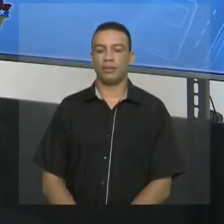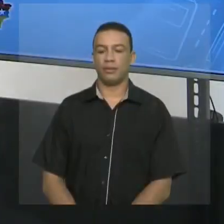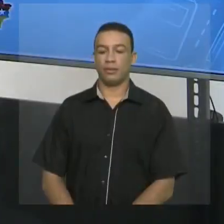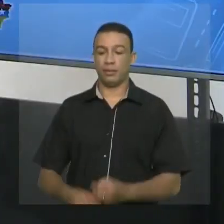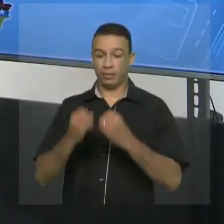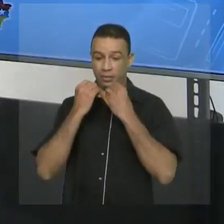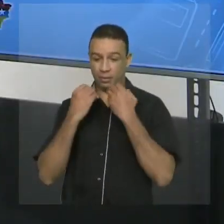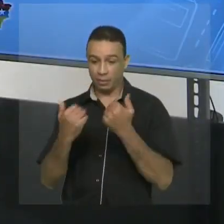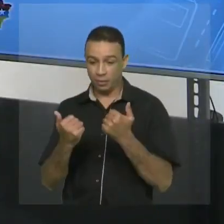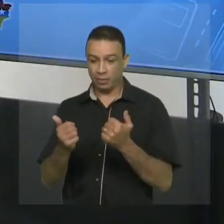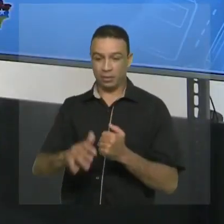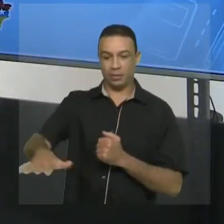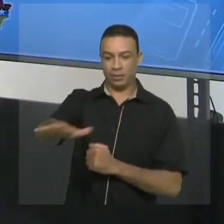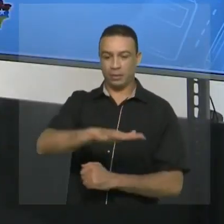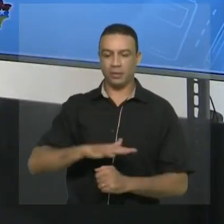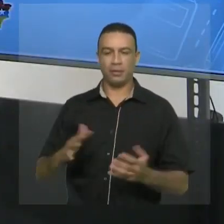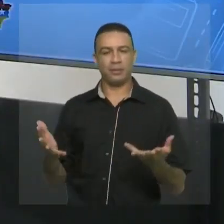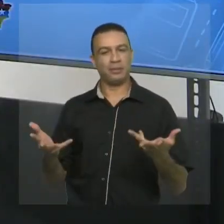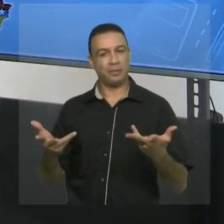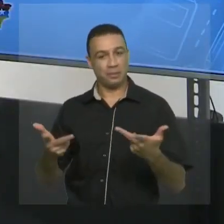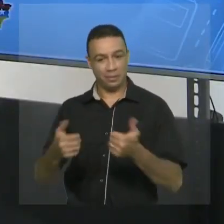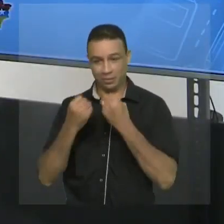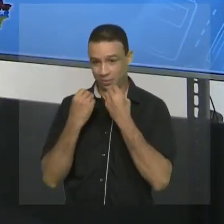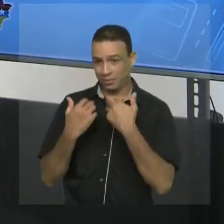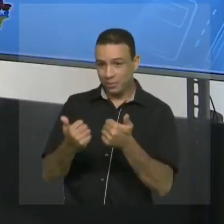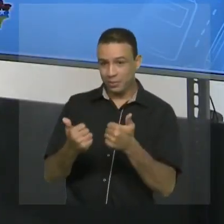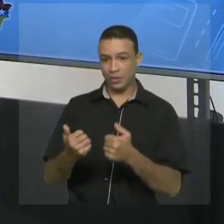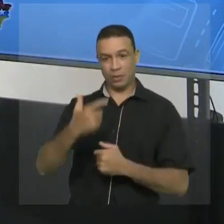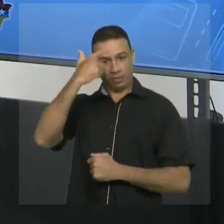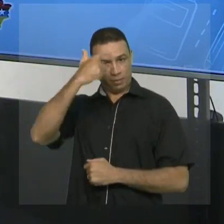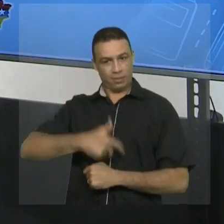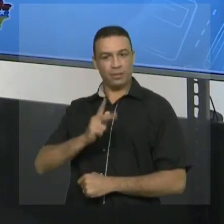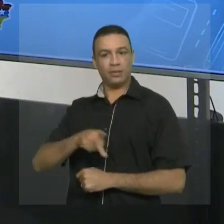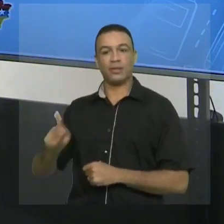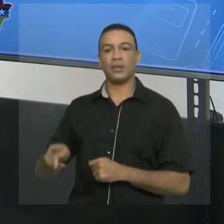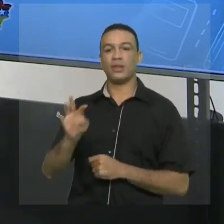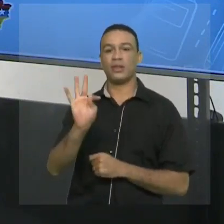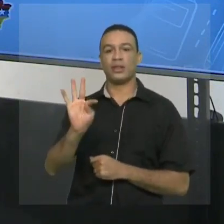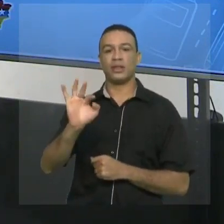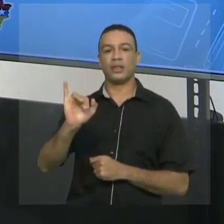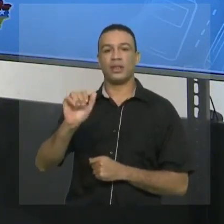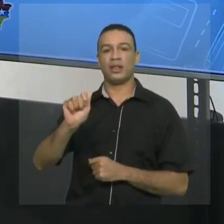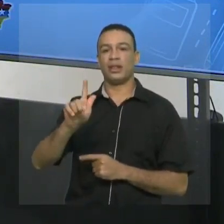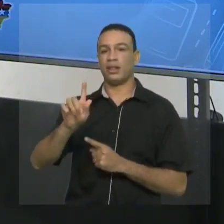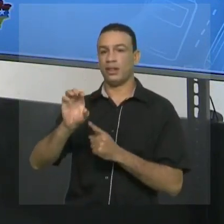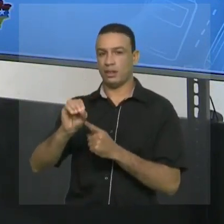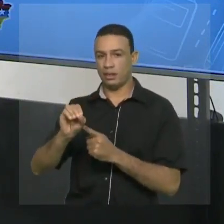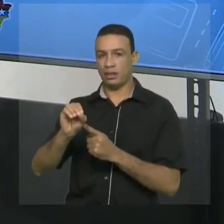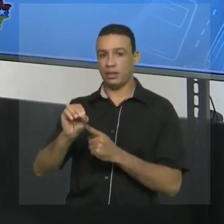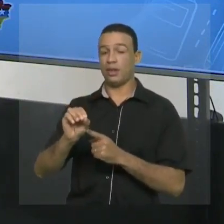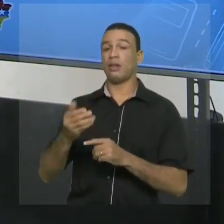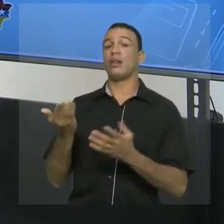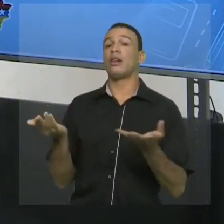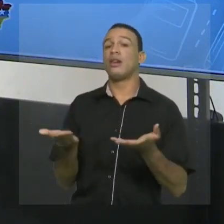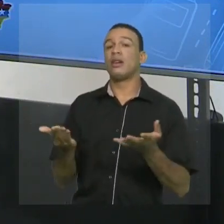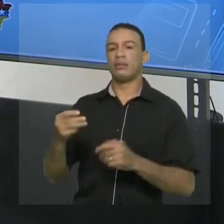Fala minha turma maravilhosa, tudo bom com vocês? Sou o professor Thiago Araújo e a vai trabalhar com matemática. Mais uma aula